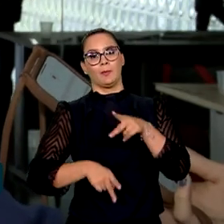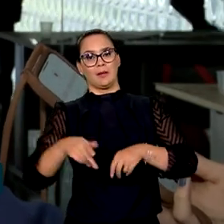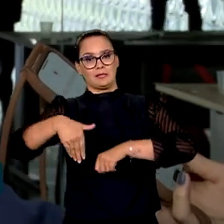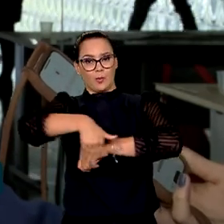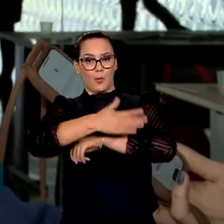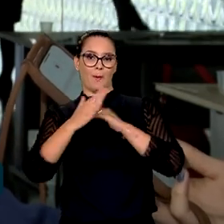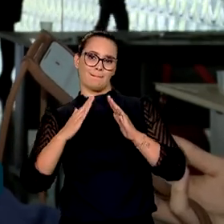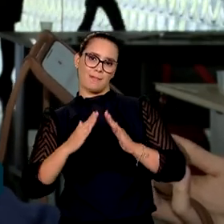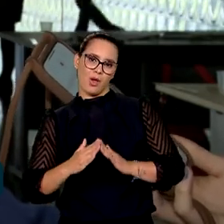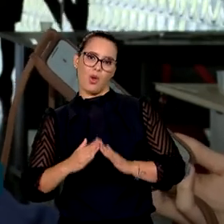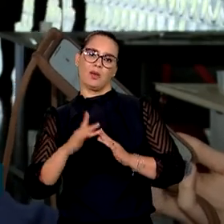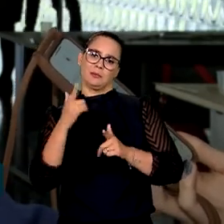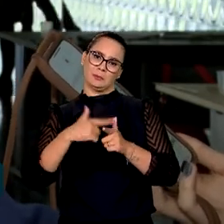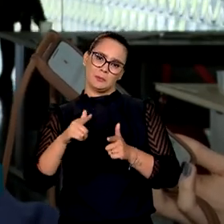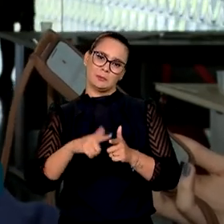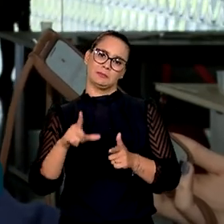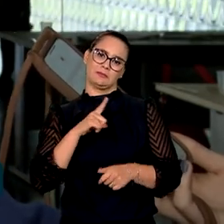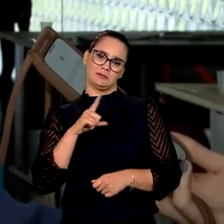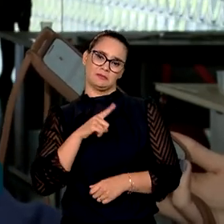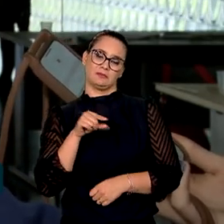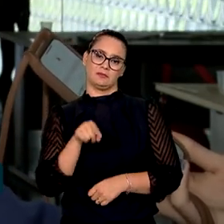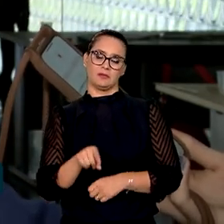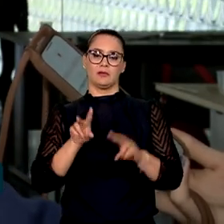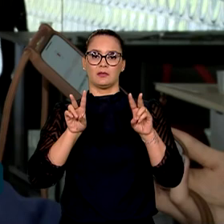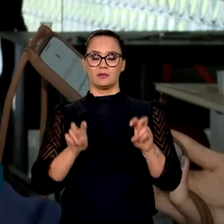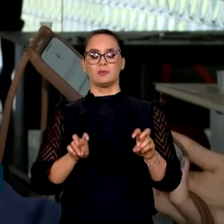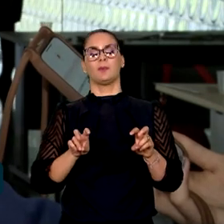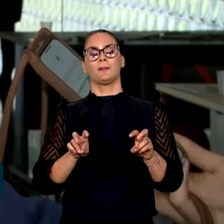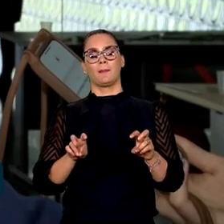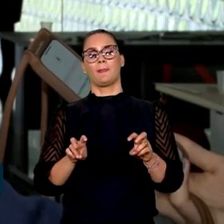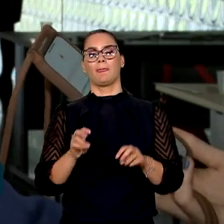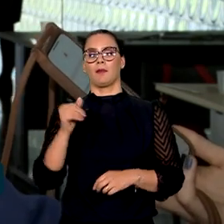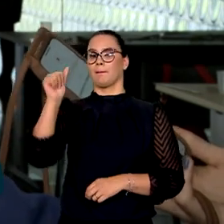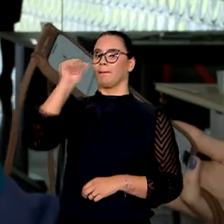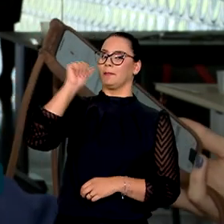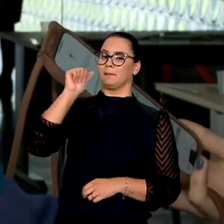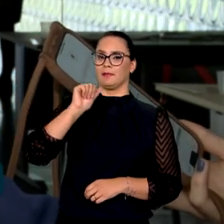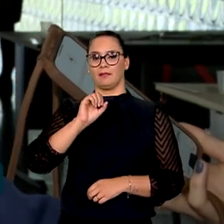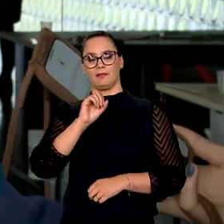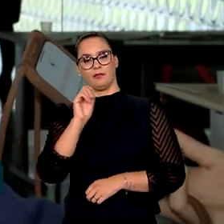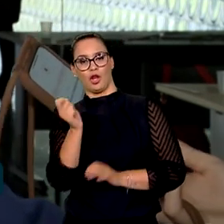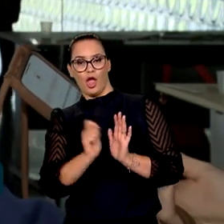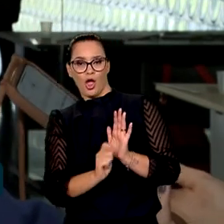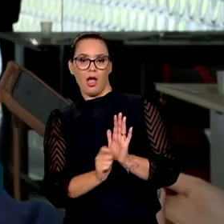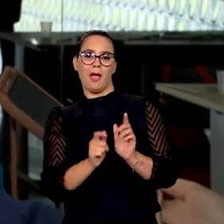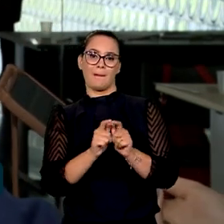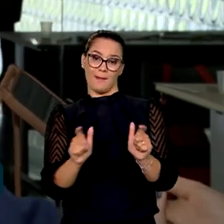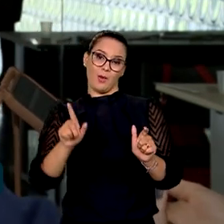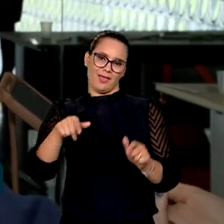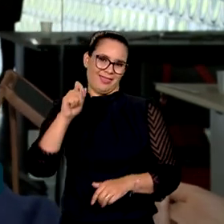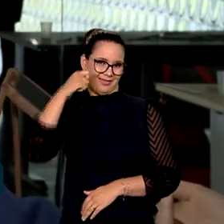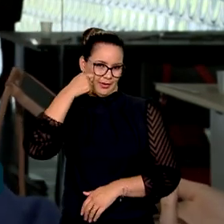rua com grandes problemas de questões associadas a álcool e drogas, em que a maior parte são pessoas